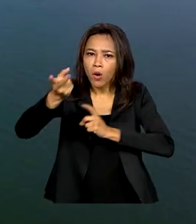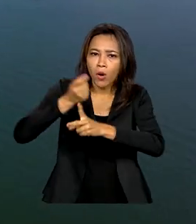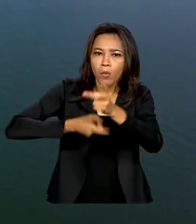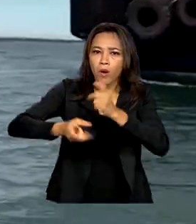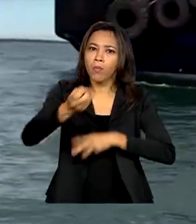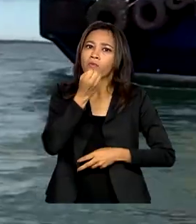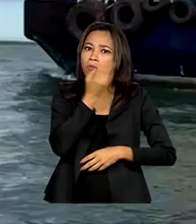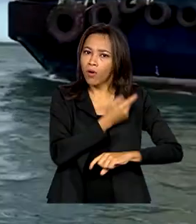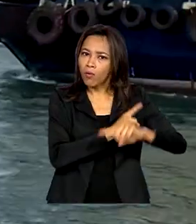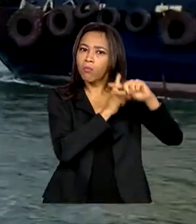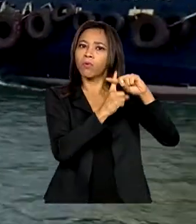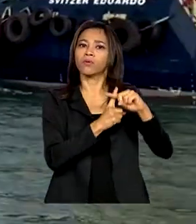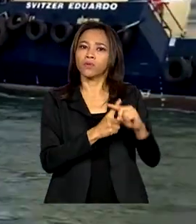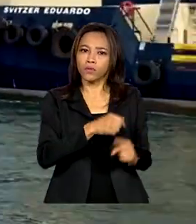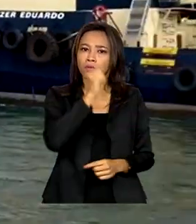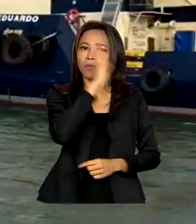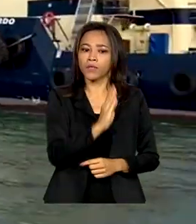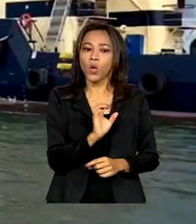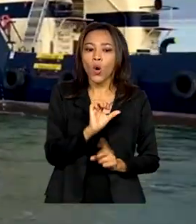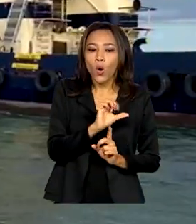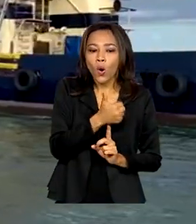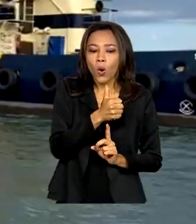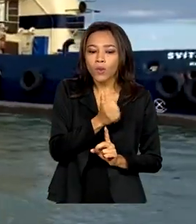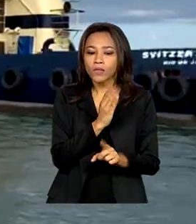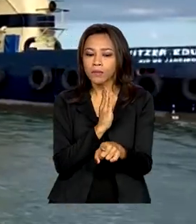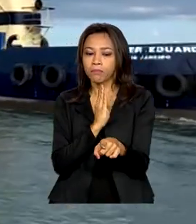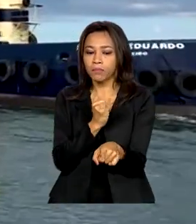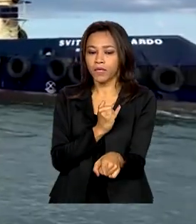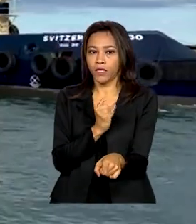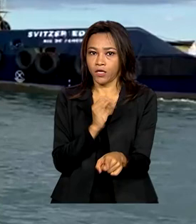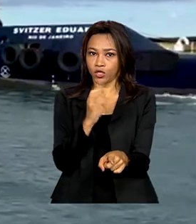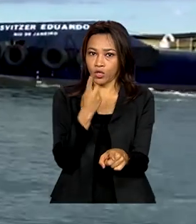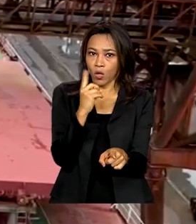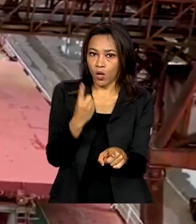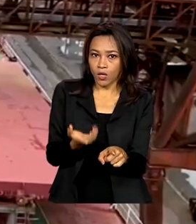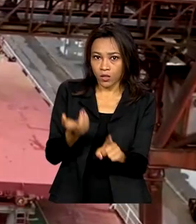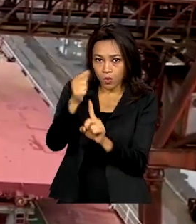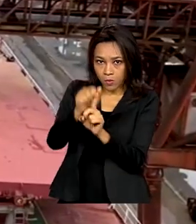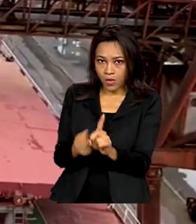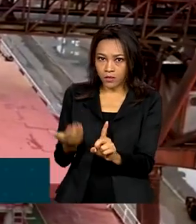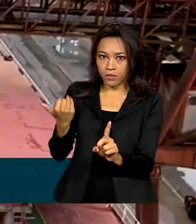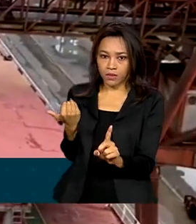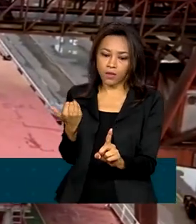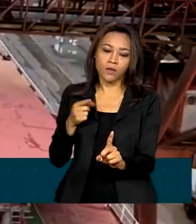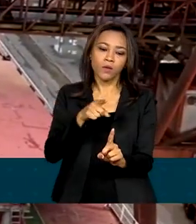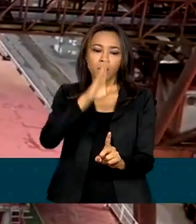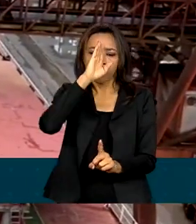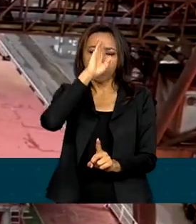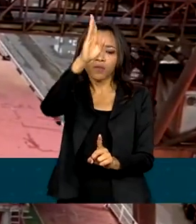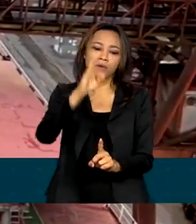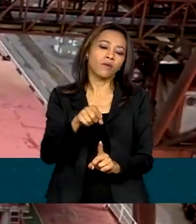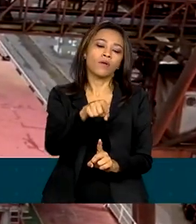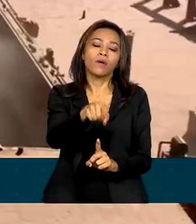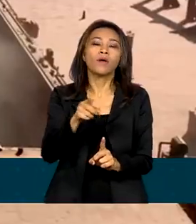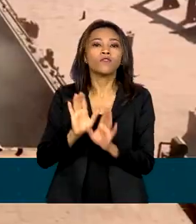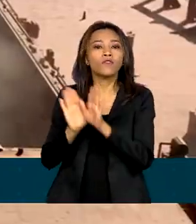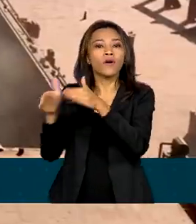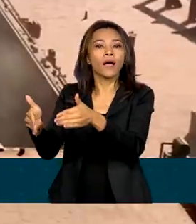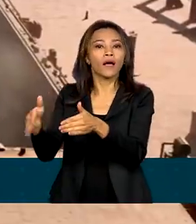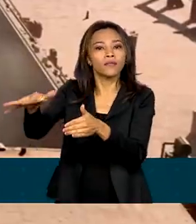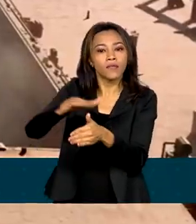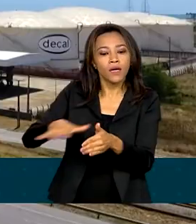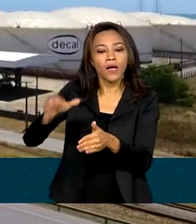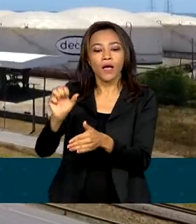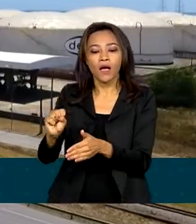para o Brasil em 11 bilhões de dólares no mês passado. Os destaques nas vendas ao exterior foram